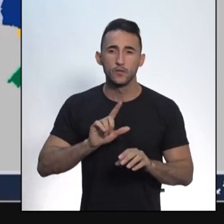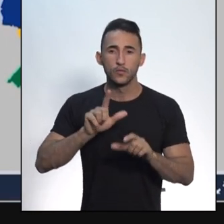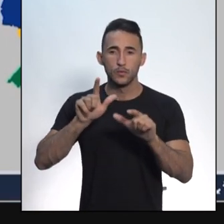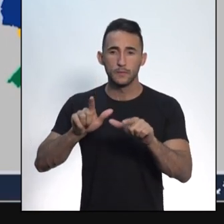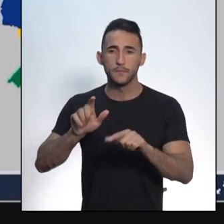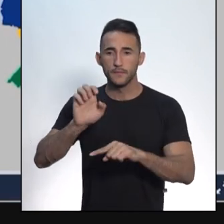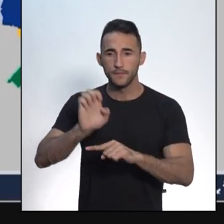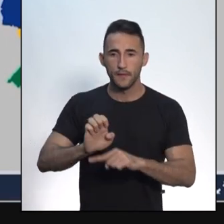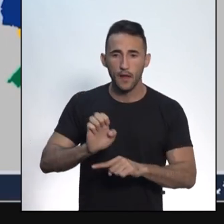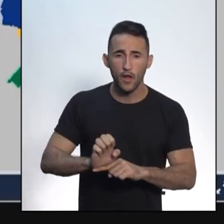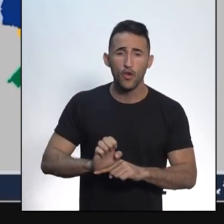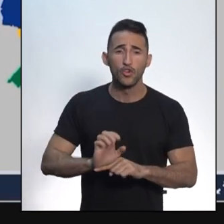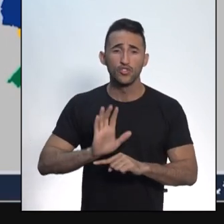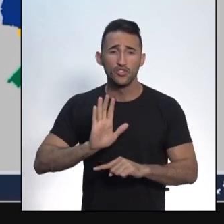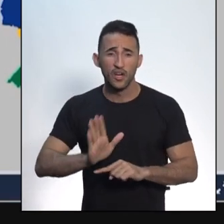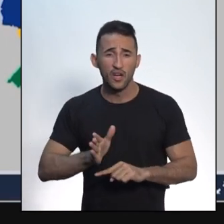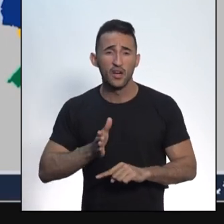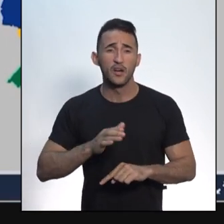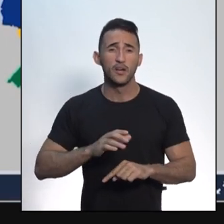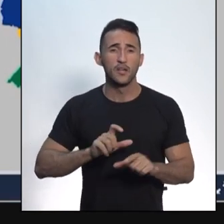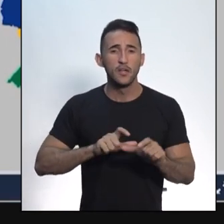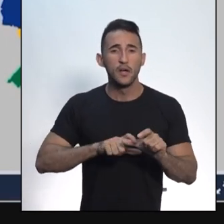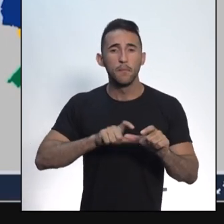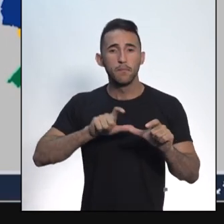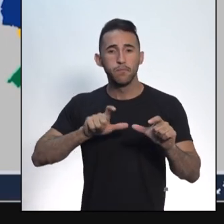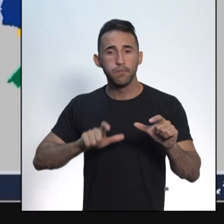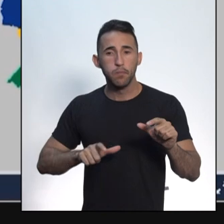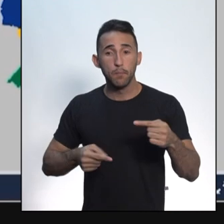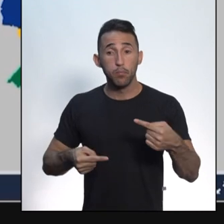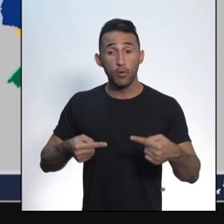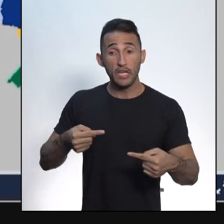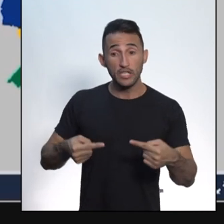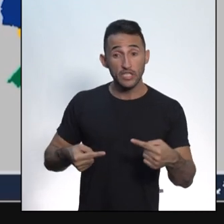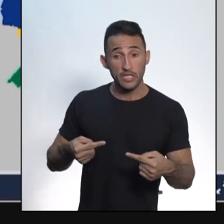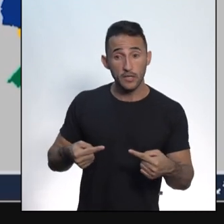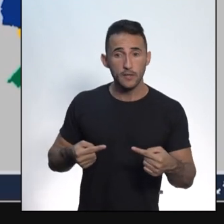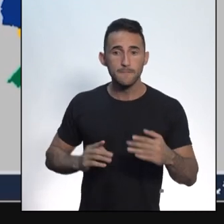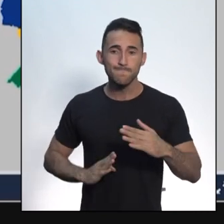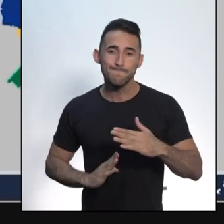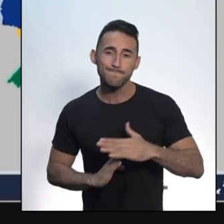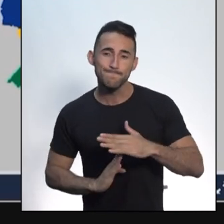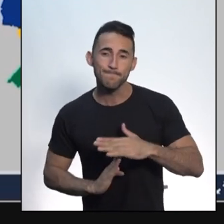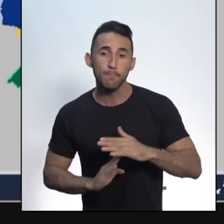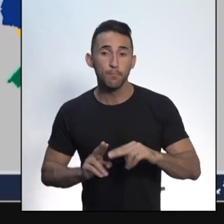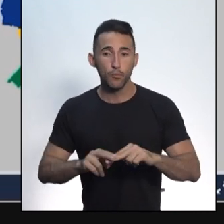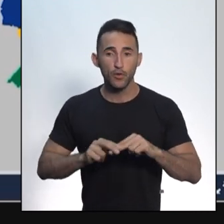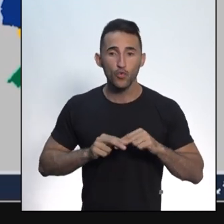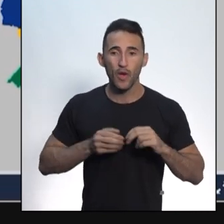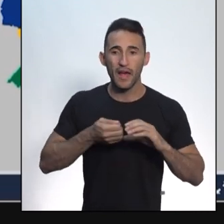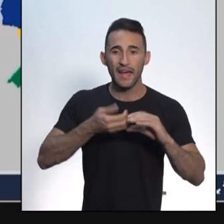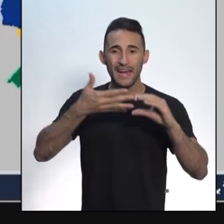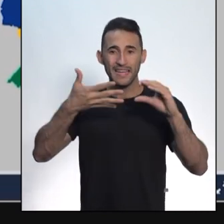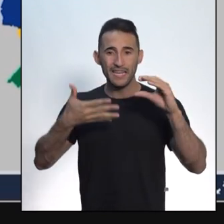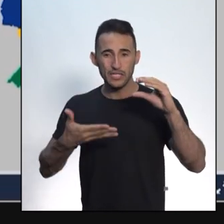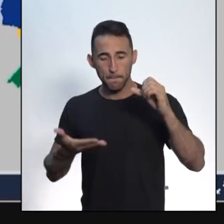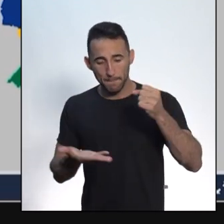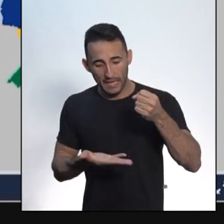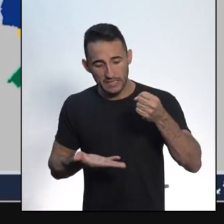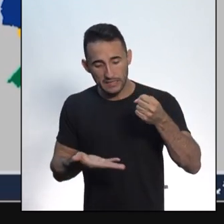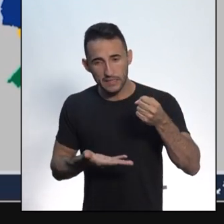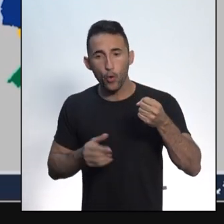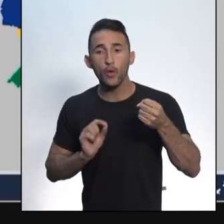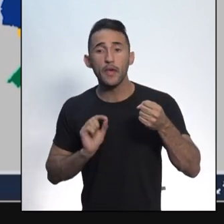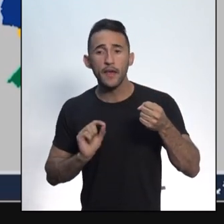federada, resguardou uma autonomia política limitada. Então, esta é a principal característica do federalismo.